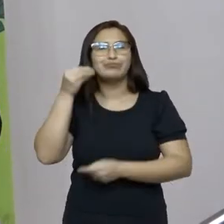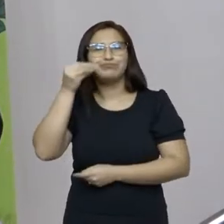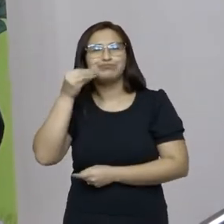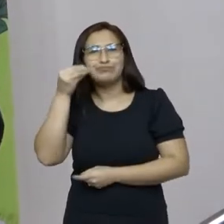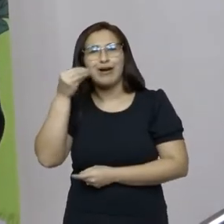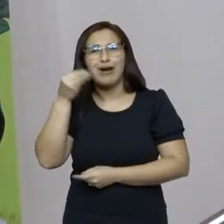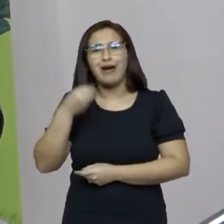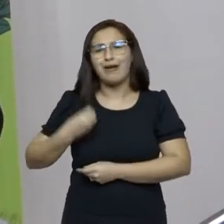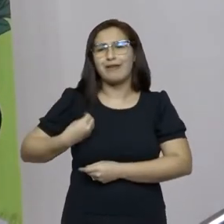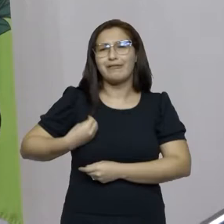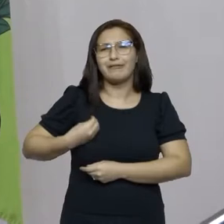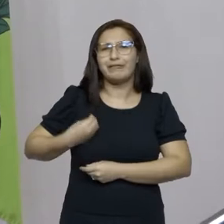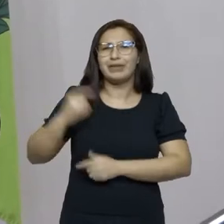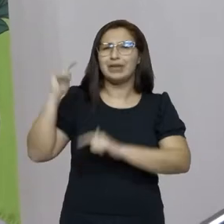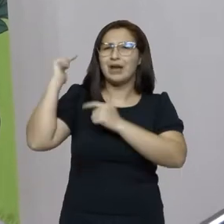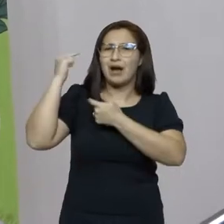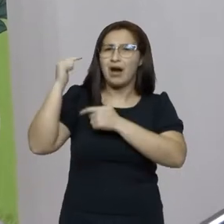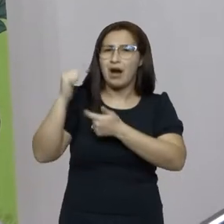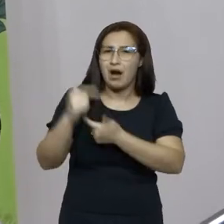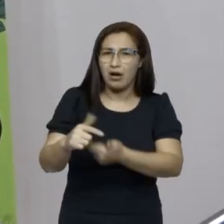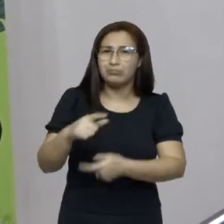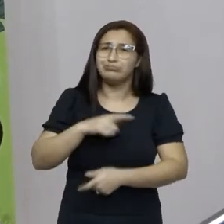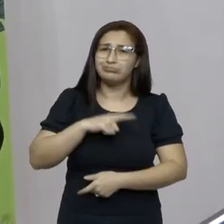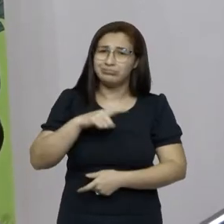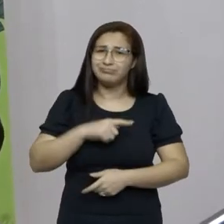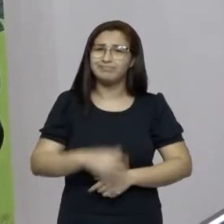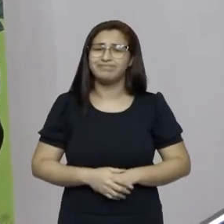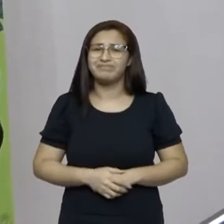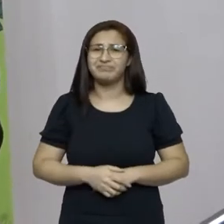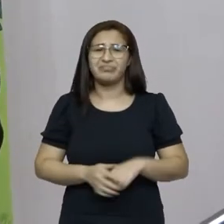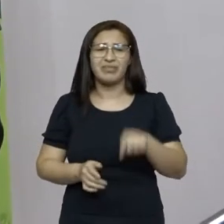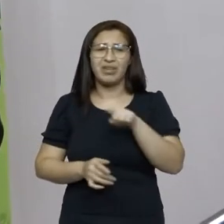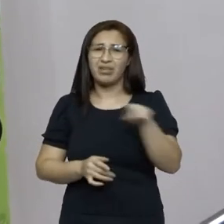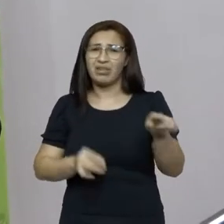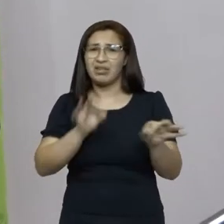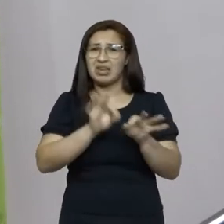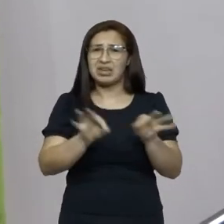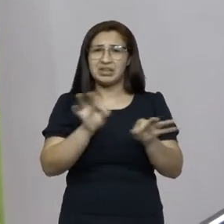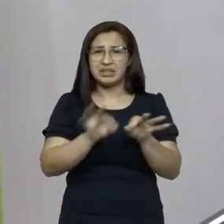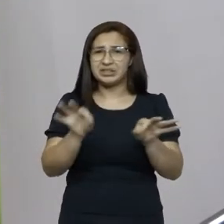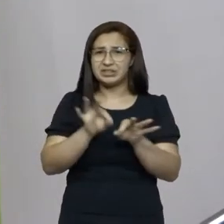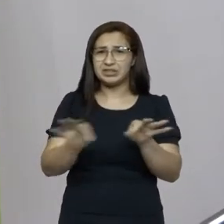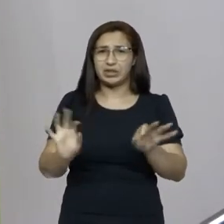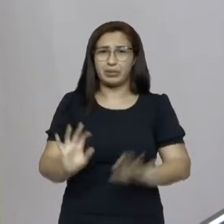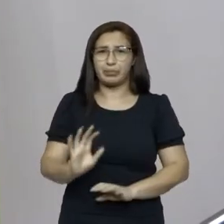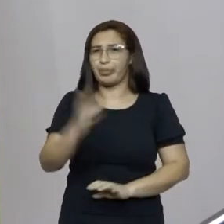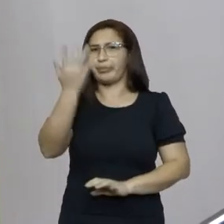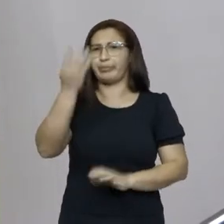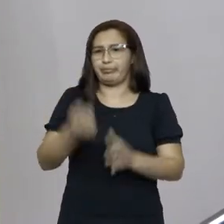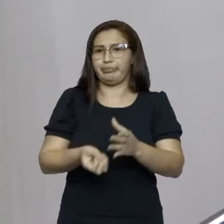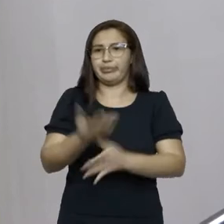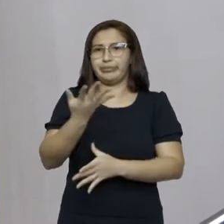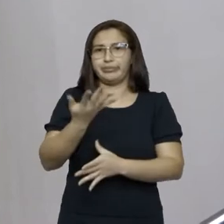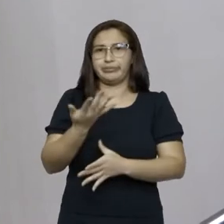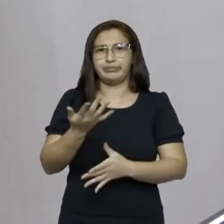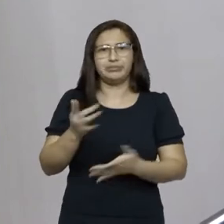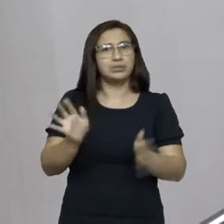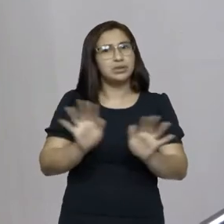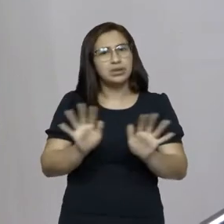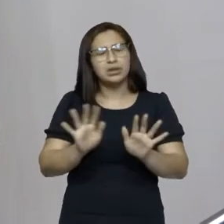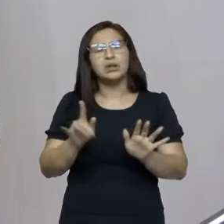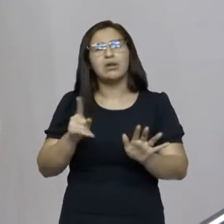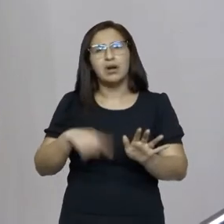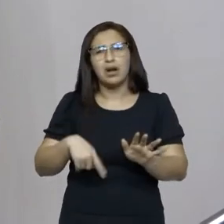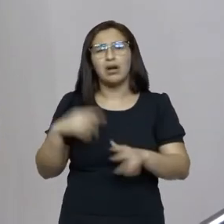tem vida, e não são entidades que caem de paraquedas, tem história, tem